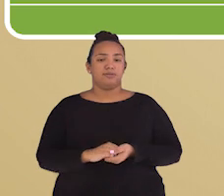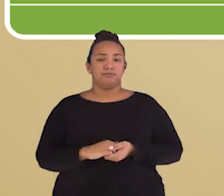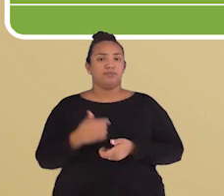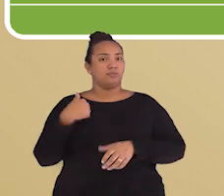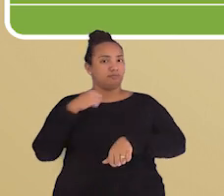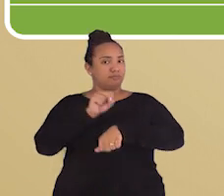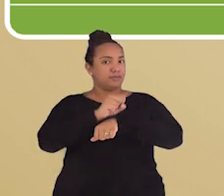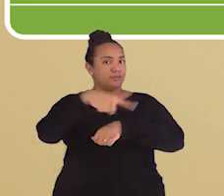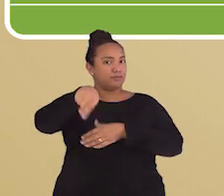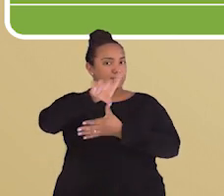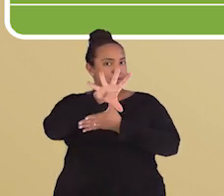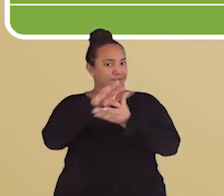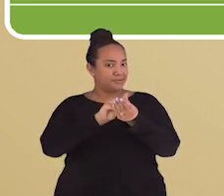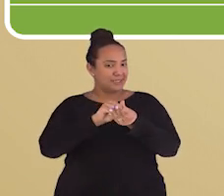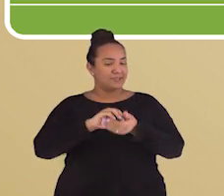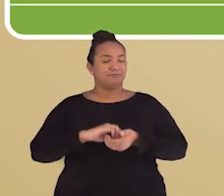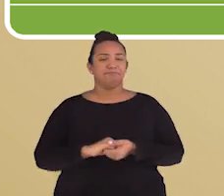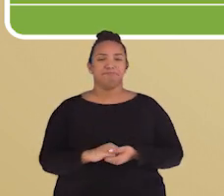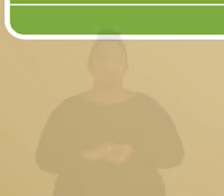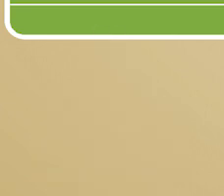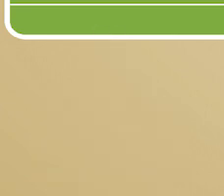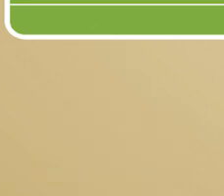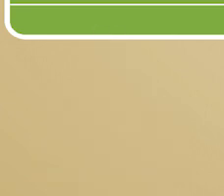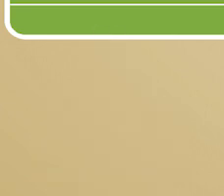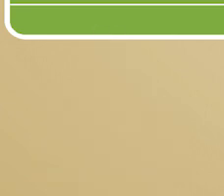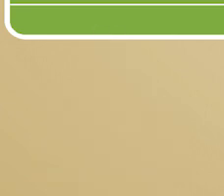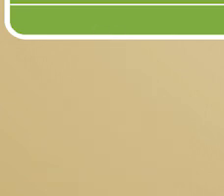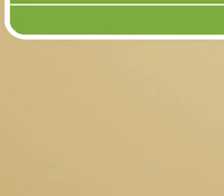Vamos lá, que eu quero que vocês respondam.